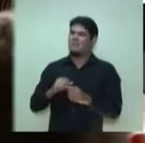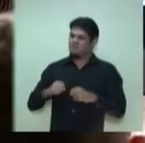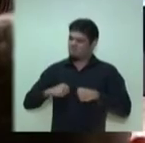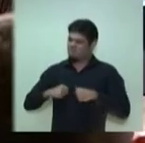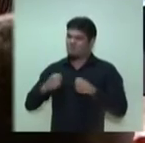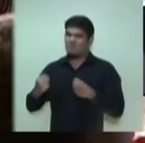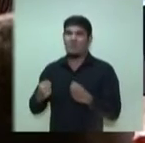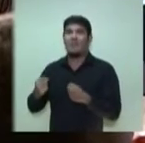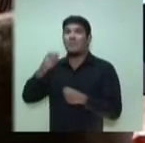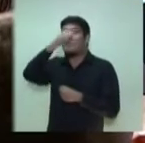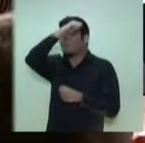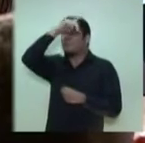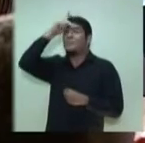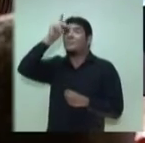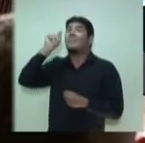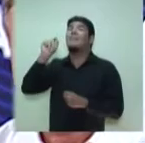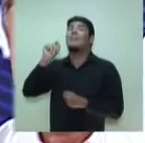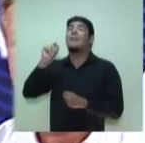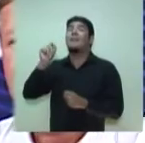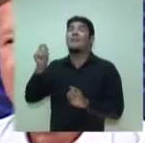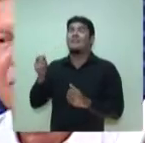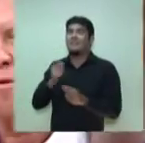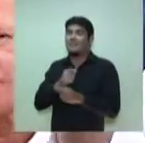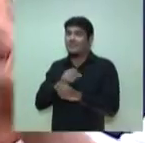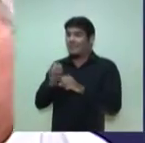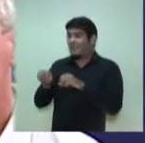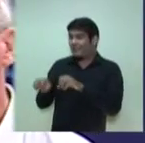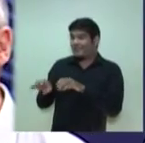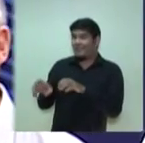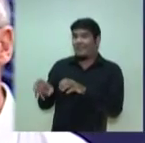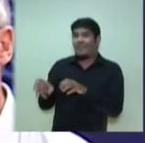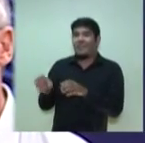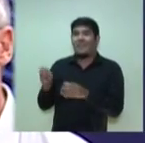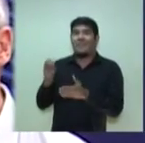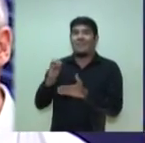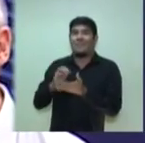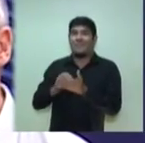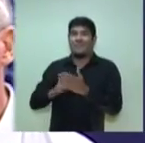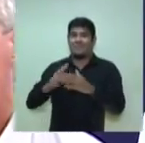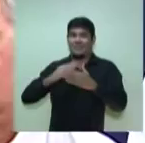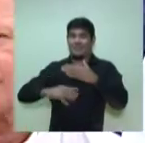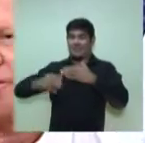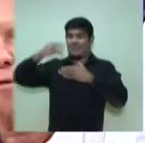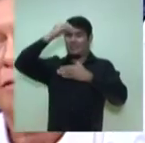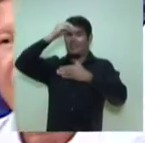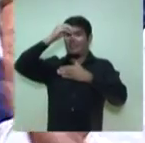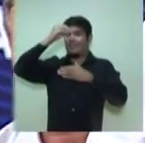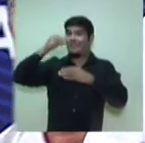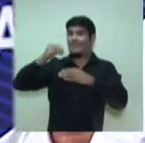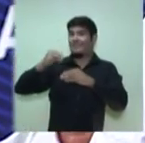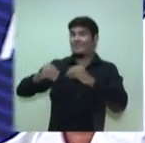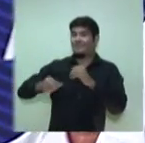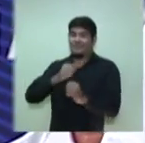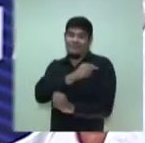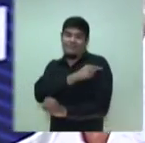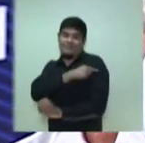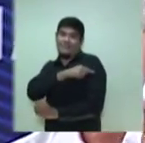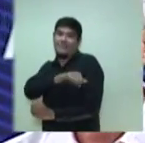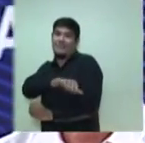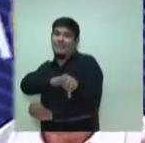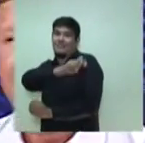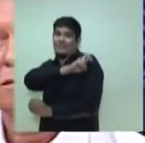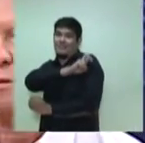prefeituras municipais, na educação, é o ciclo de alfabetização das crianças. O ensino fundamental 1, do primeiro ao quinto ano.